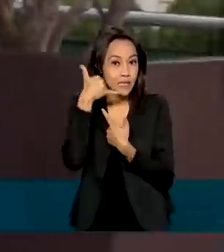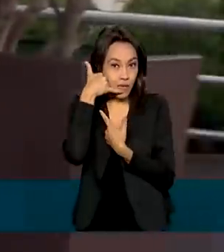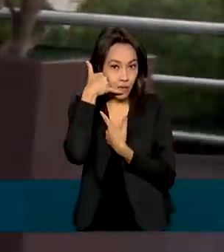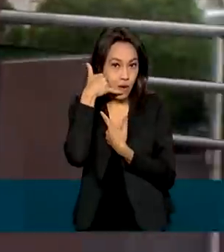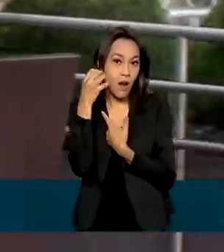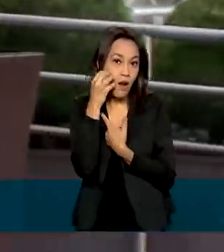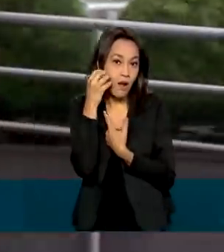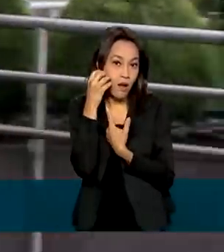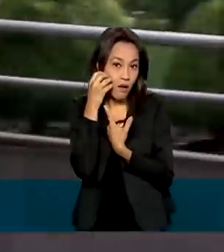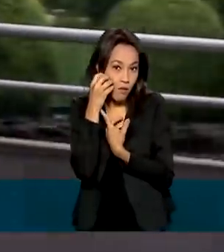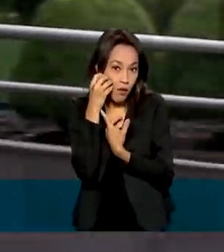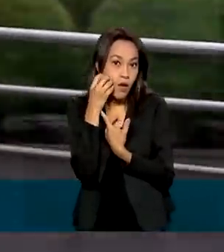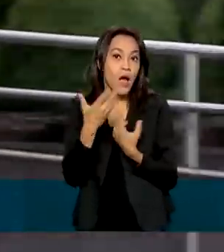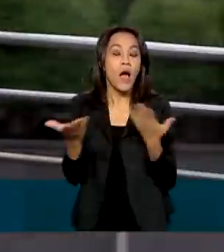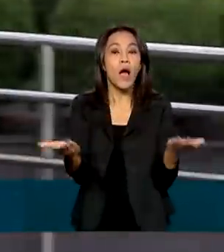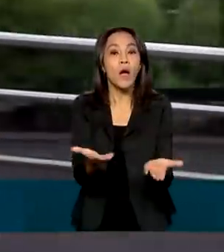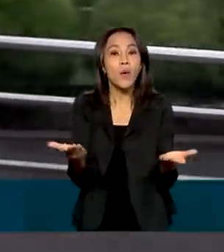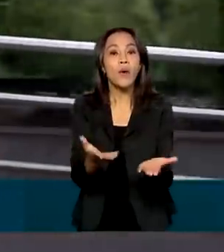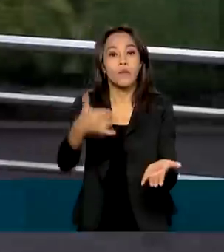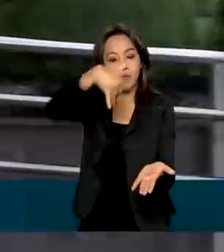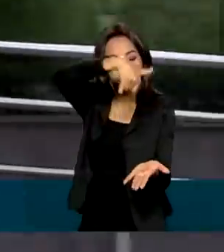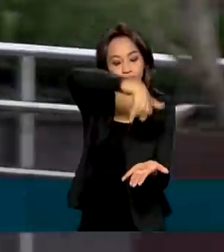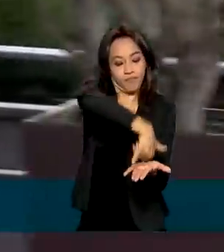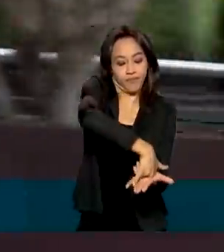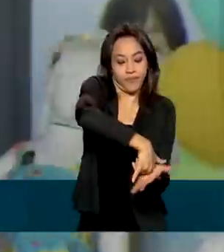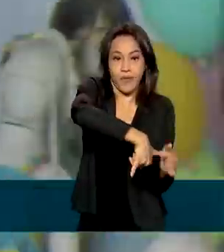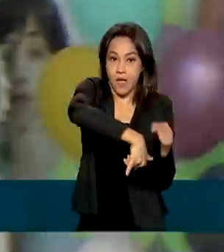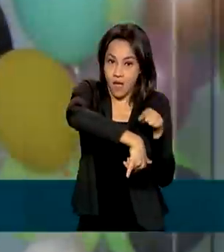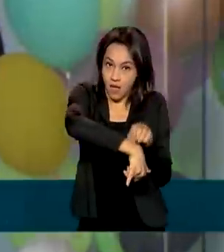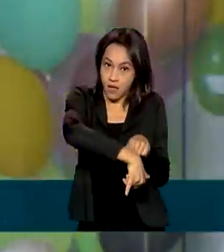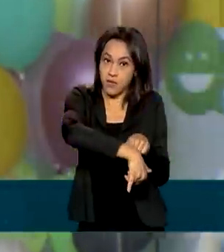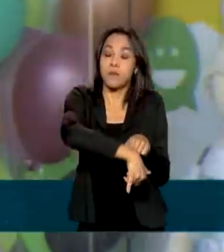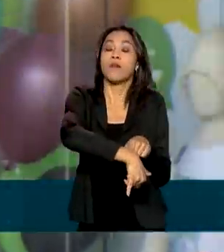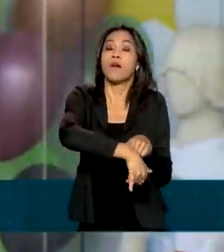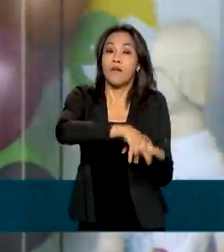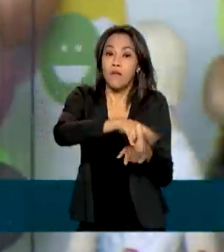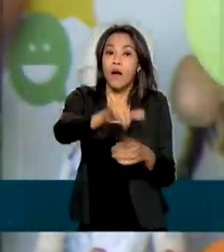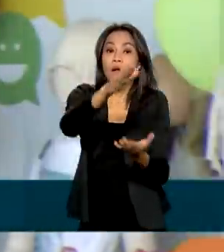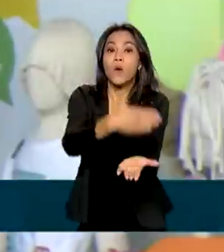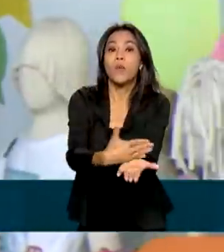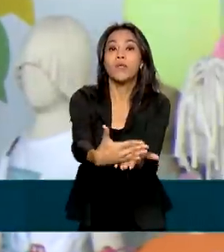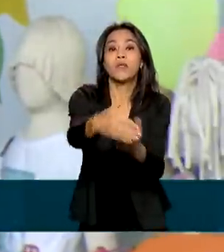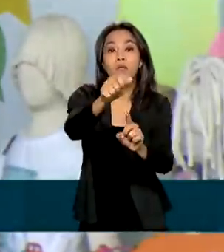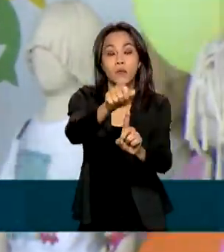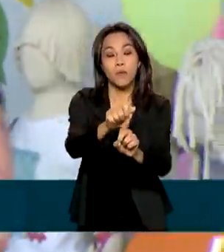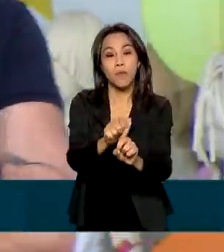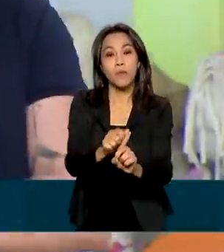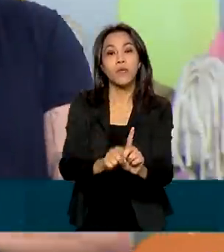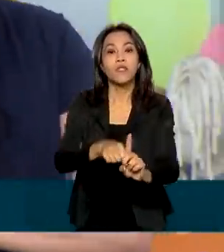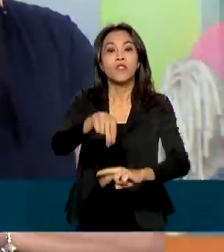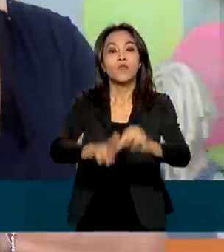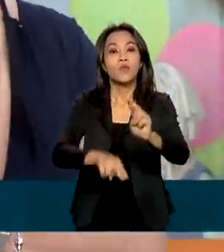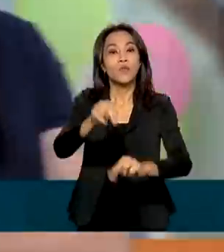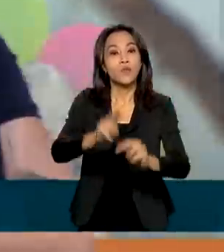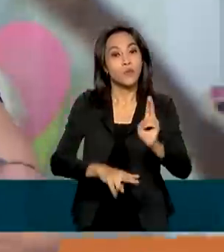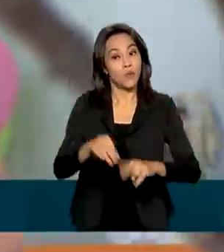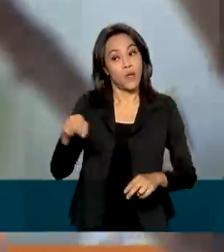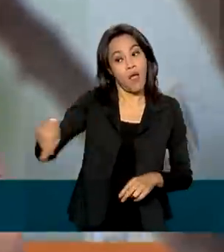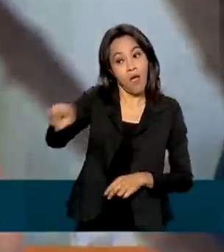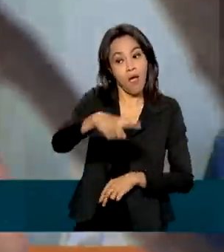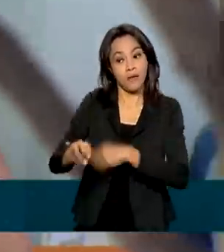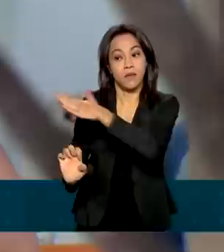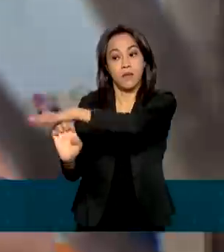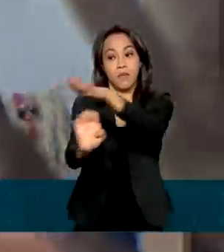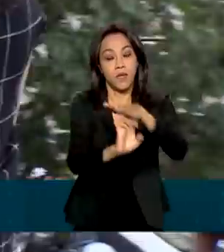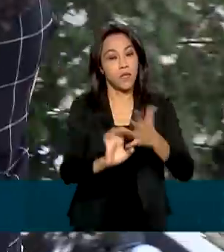caso de chamadas feitas a partir de linhas fixas, a medida vai valer a partir de junho. As empresas que não se adaptarem